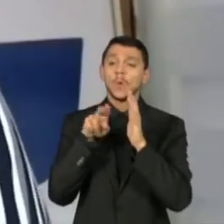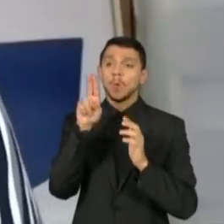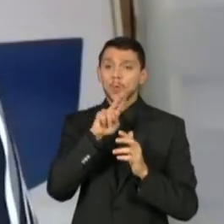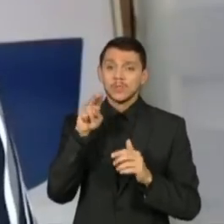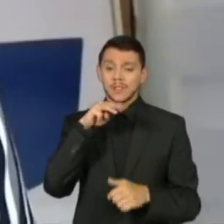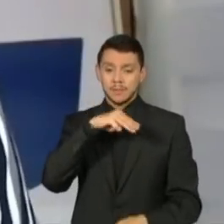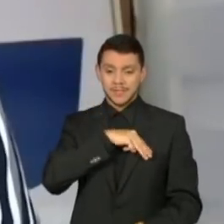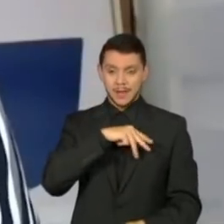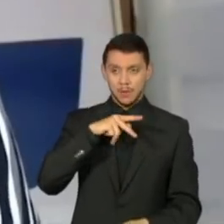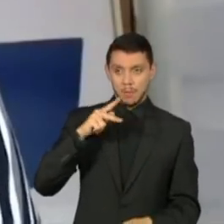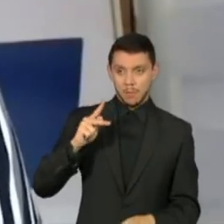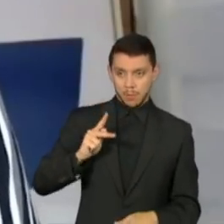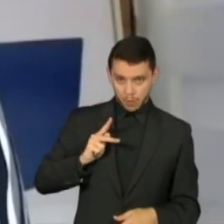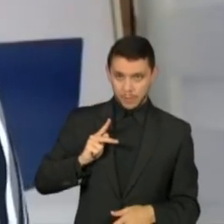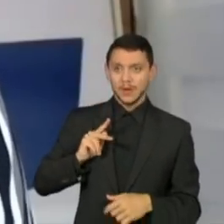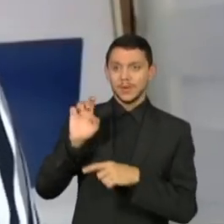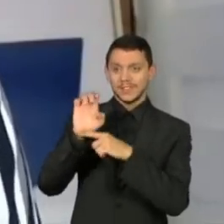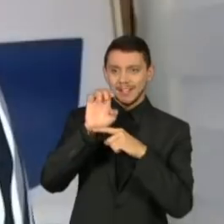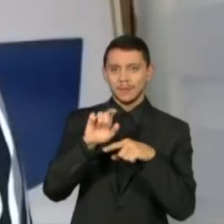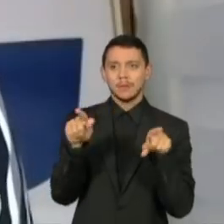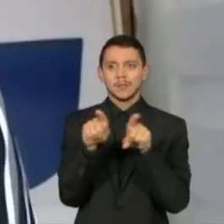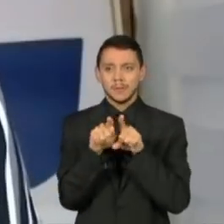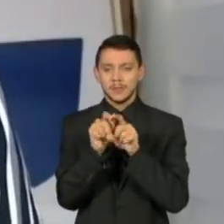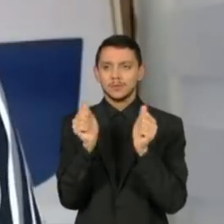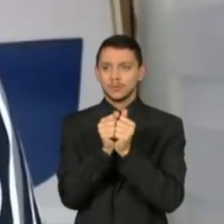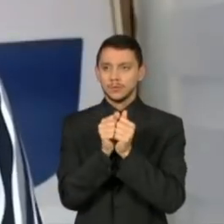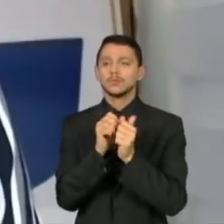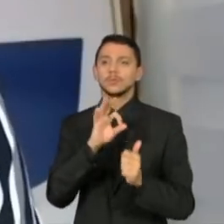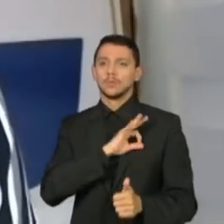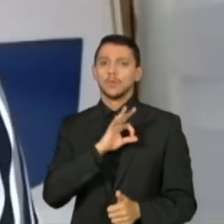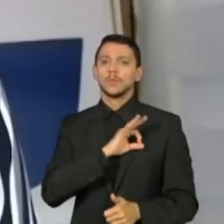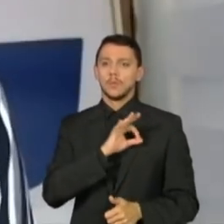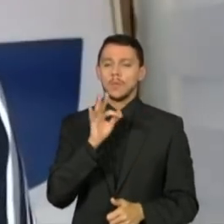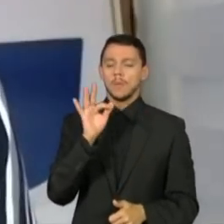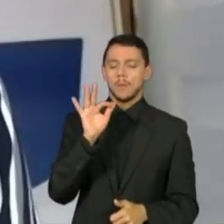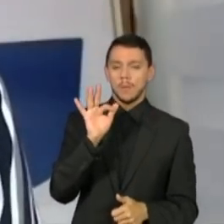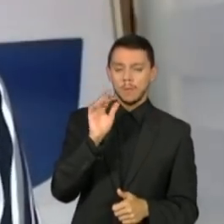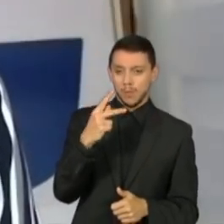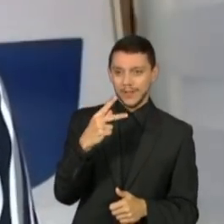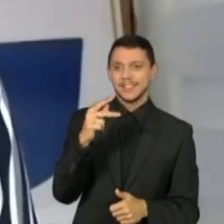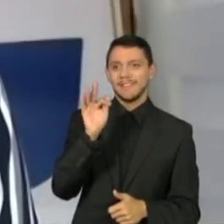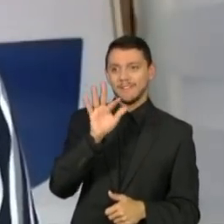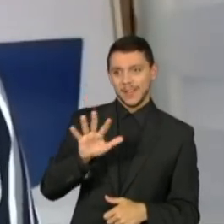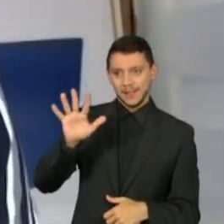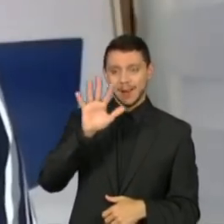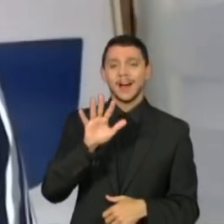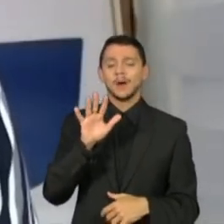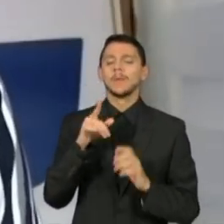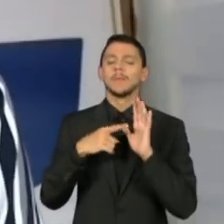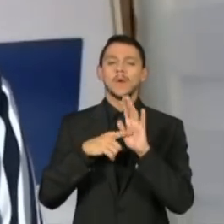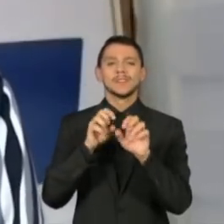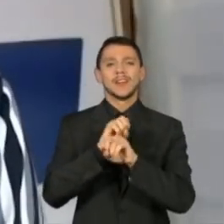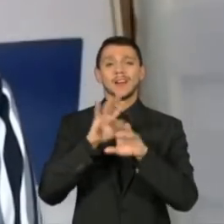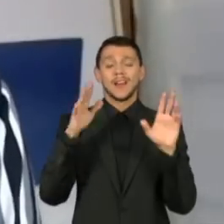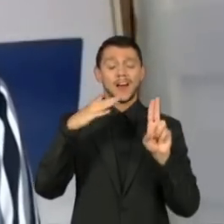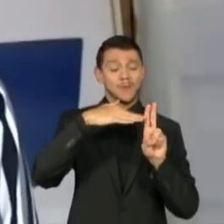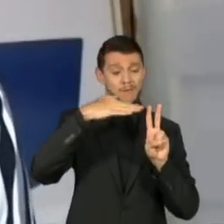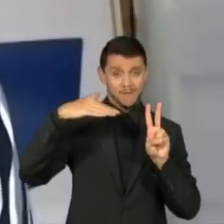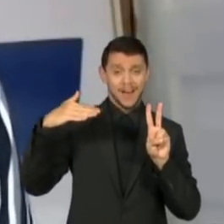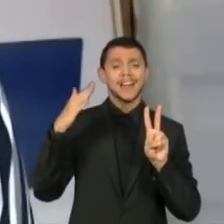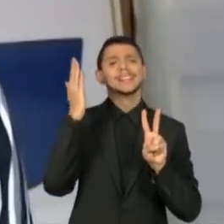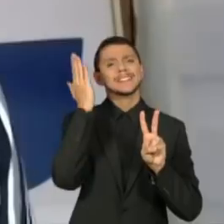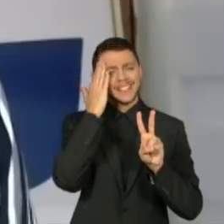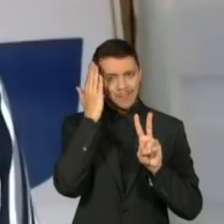Público Estadual e da Polícia Federal deixa claro que a Vale sabia da instabilidade dessa